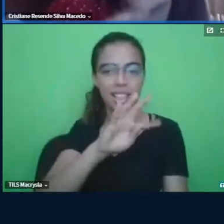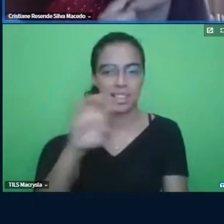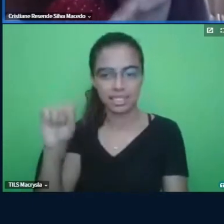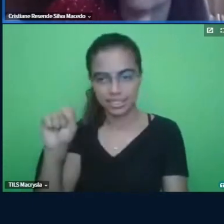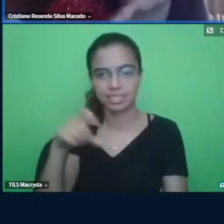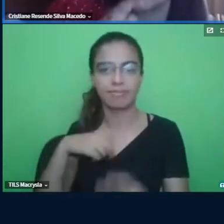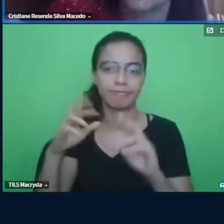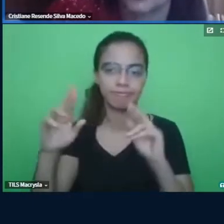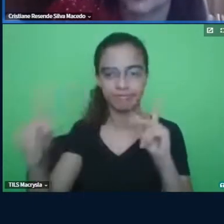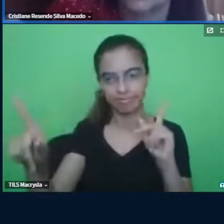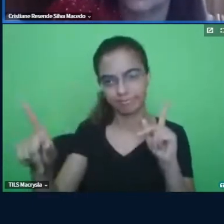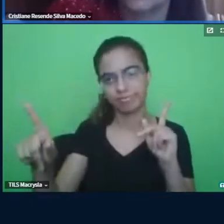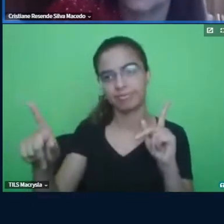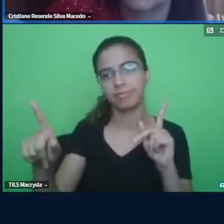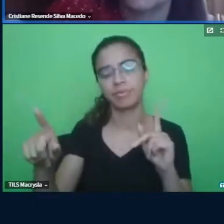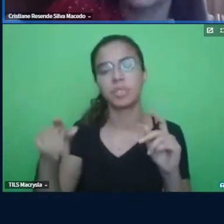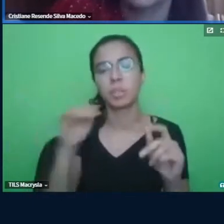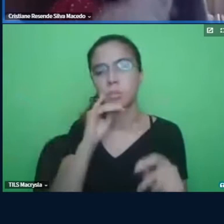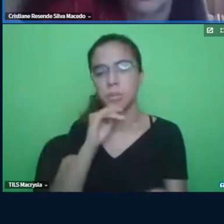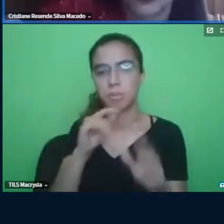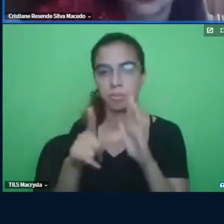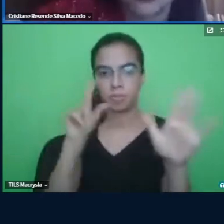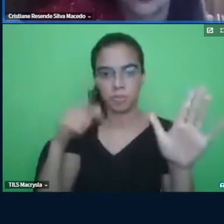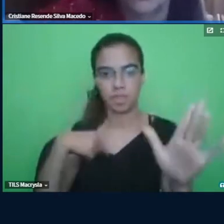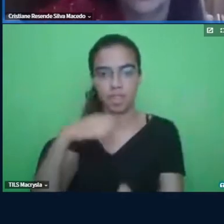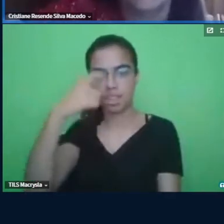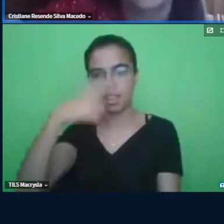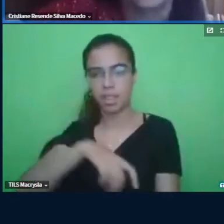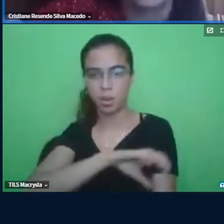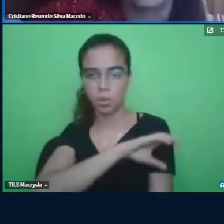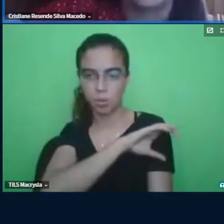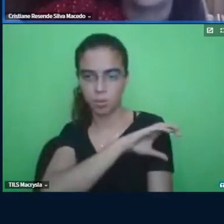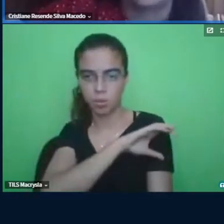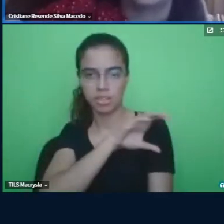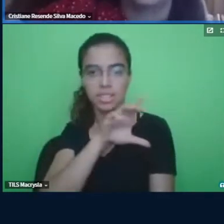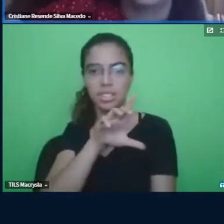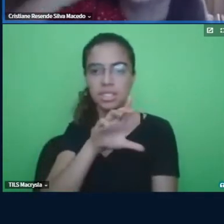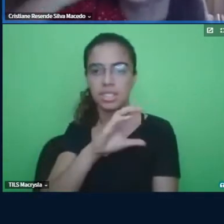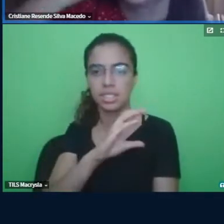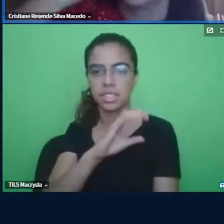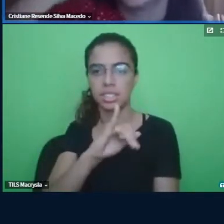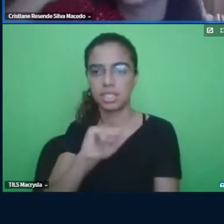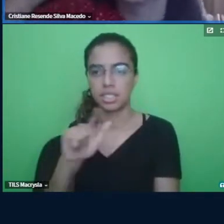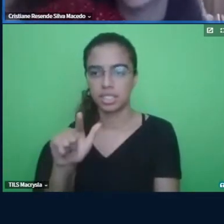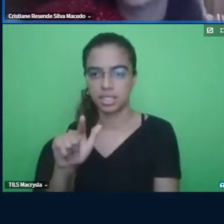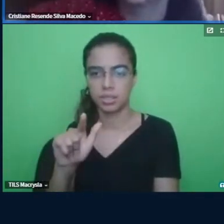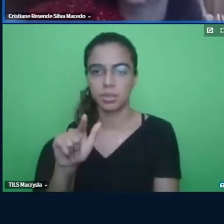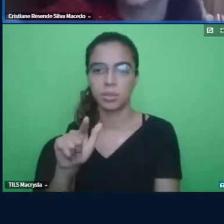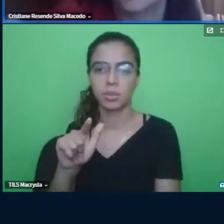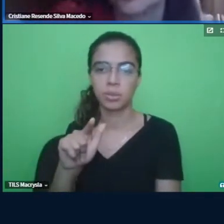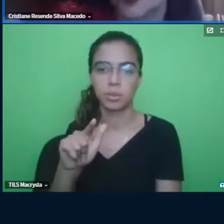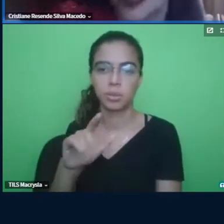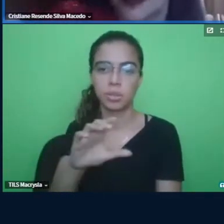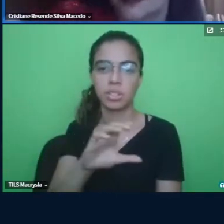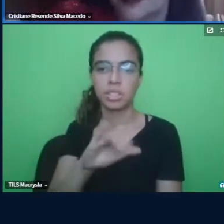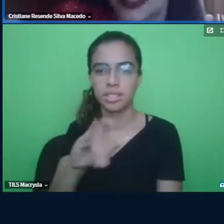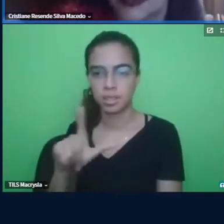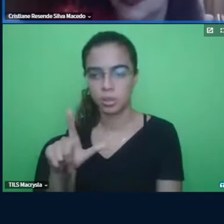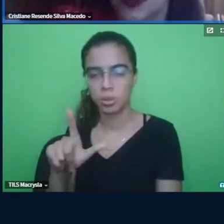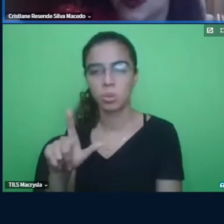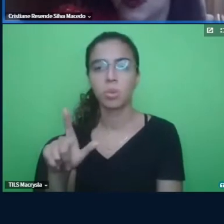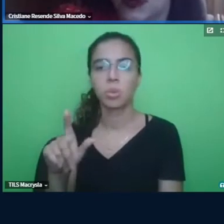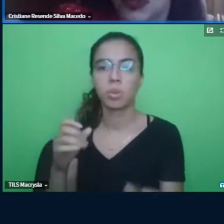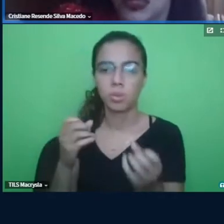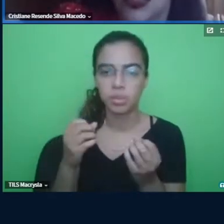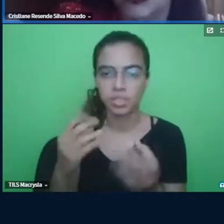se fosse, quando eu era coordenadora, do Silvio em questão, eu tinha colocado um aluno para ajudá-la,